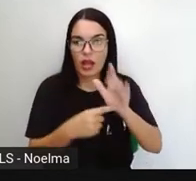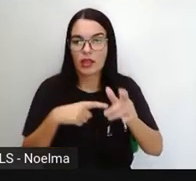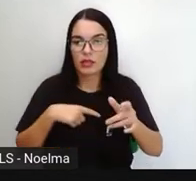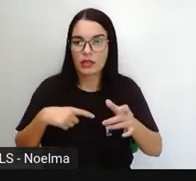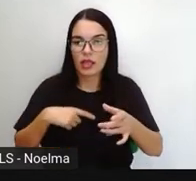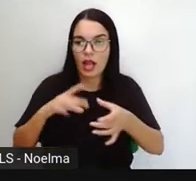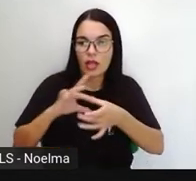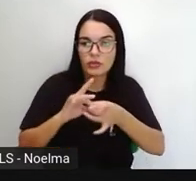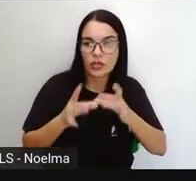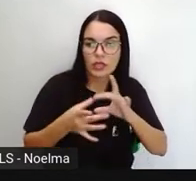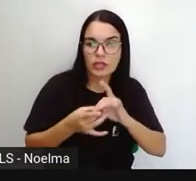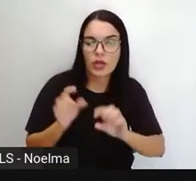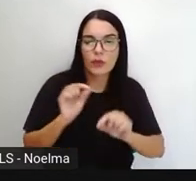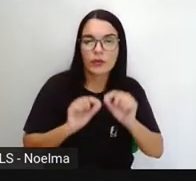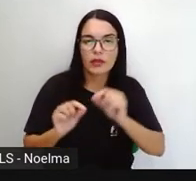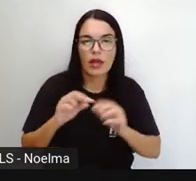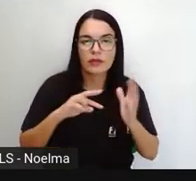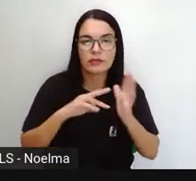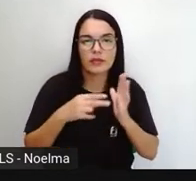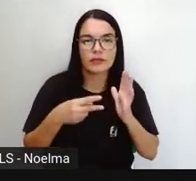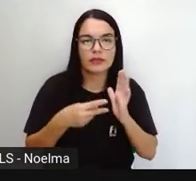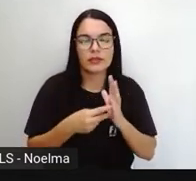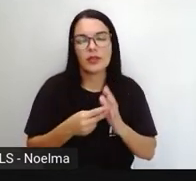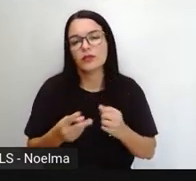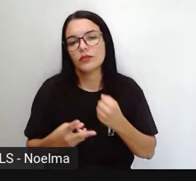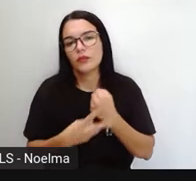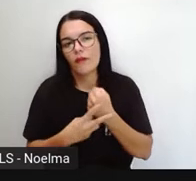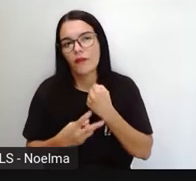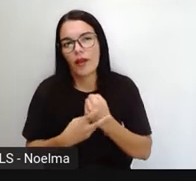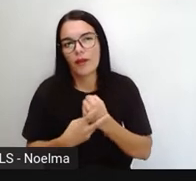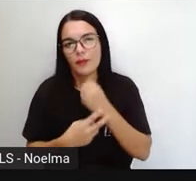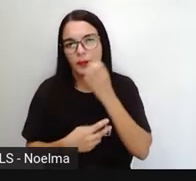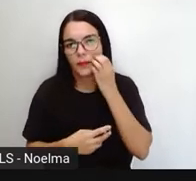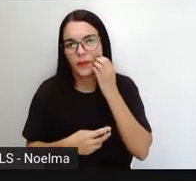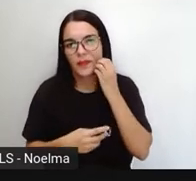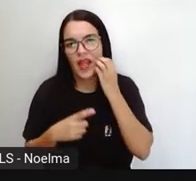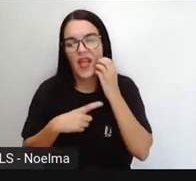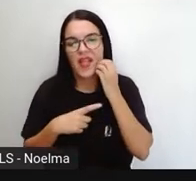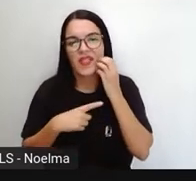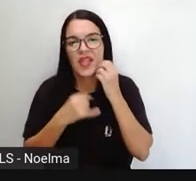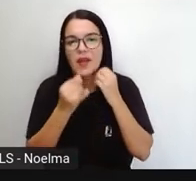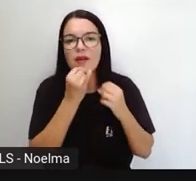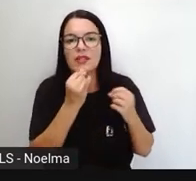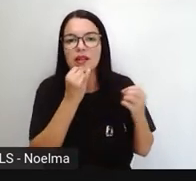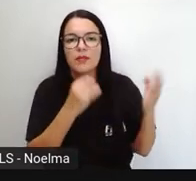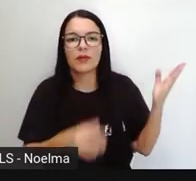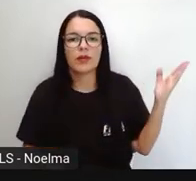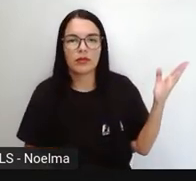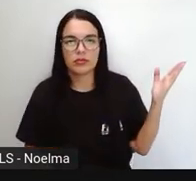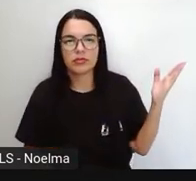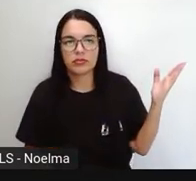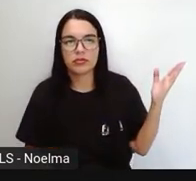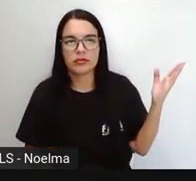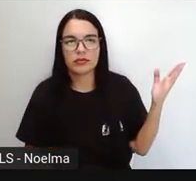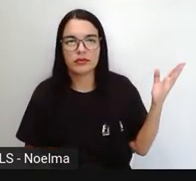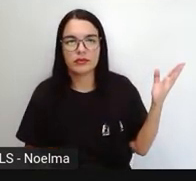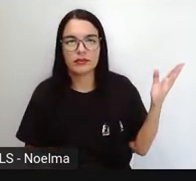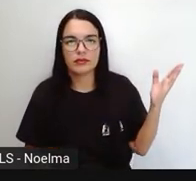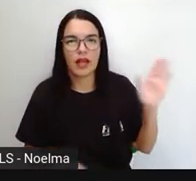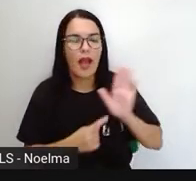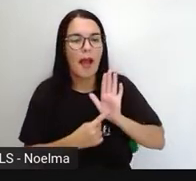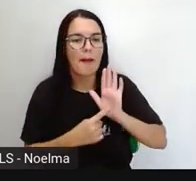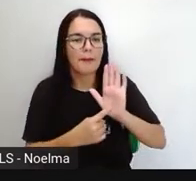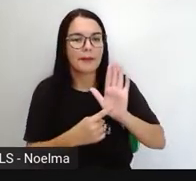justamente a definição de verbo, né? E aí tem os exemplos aí do verbo utilizado para representar